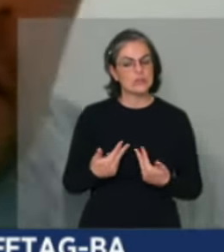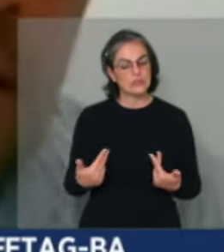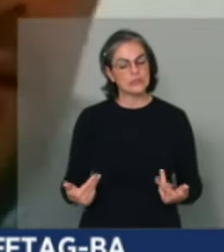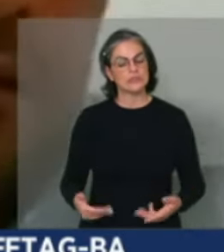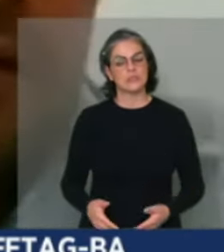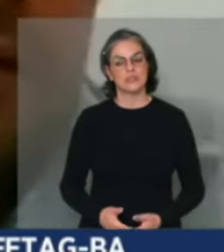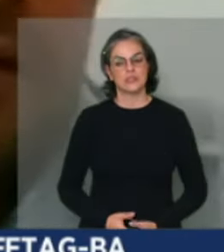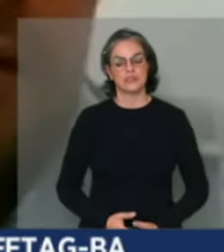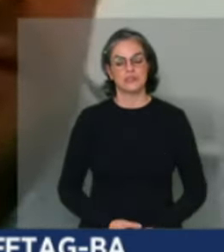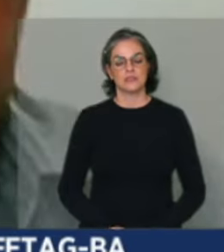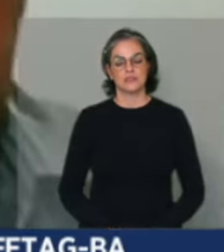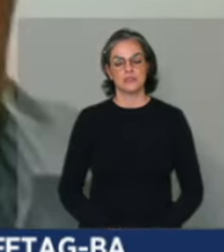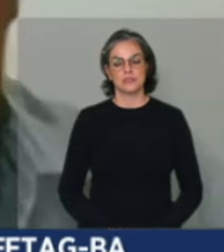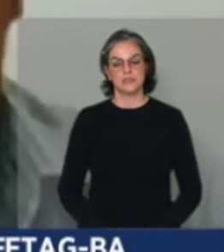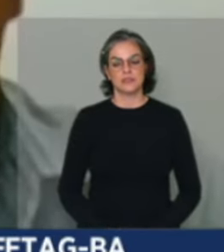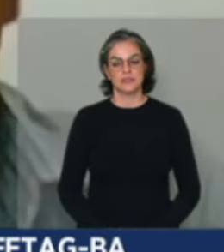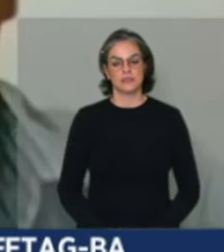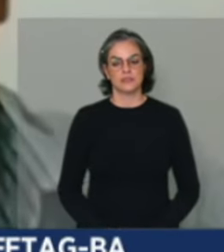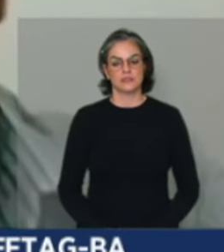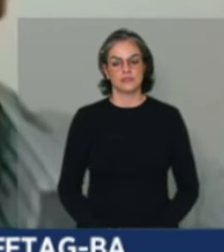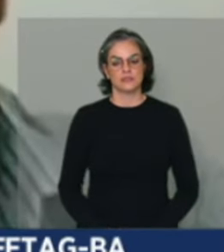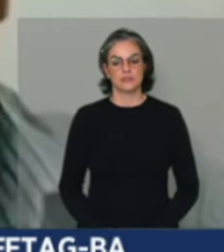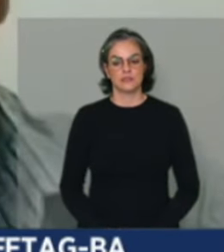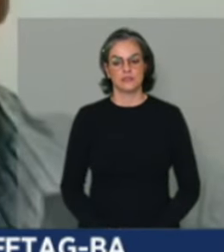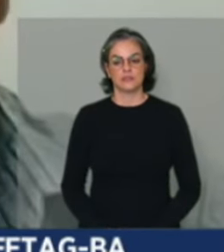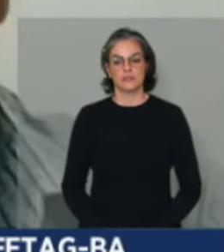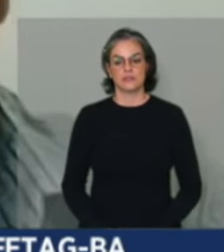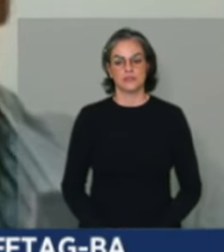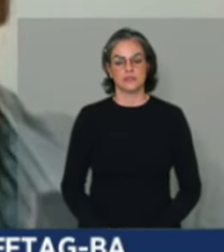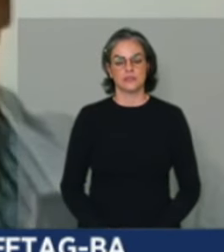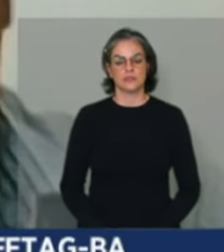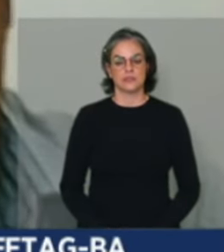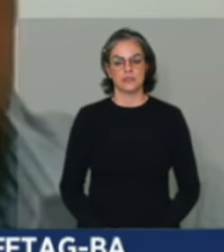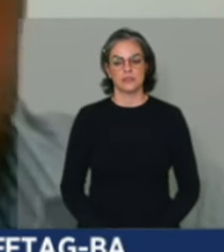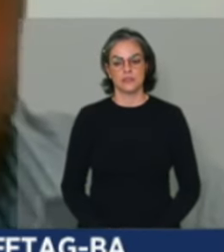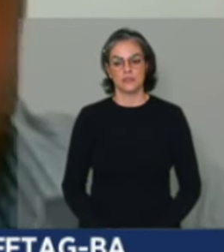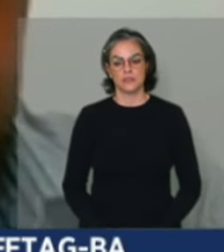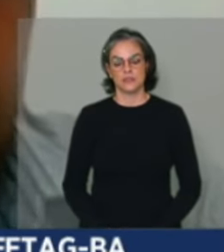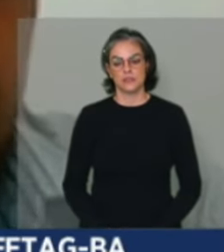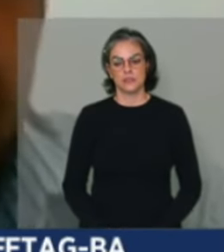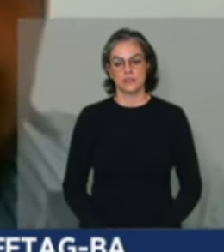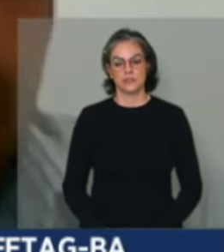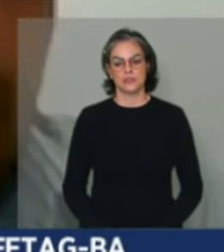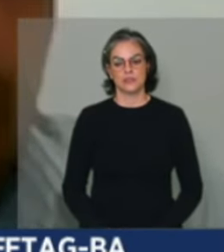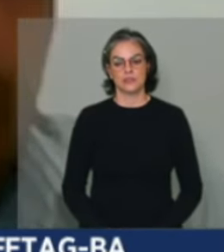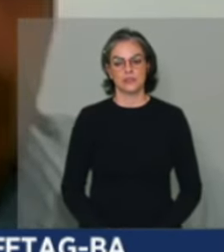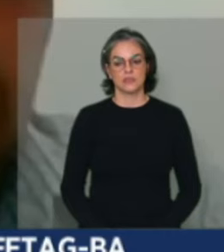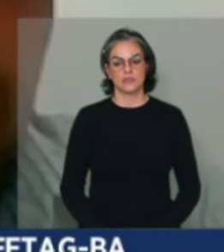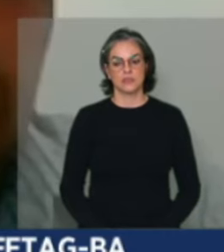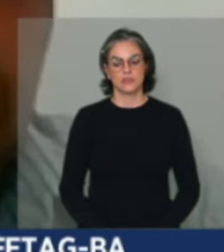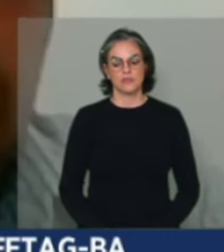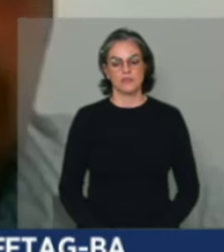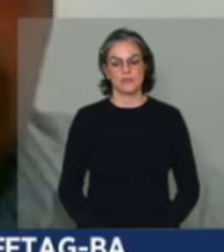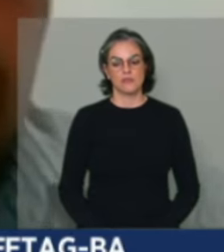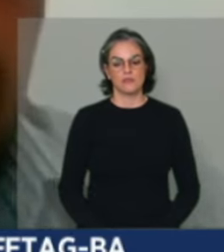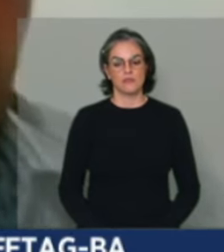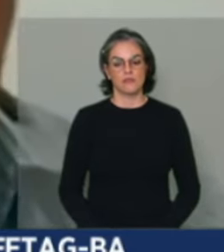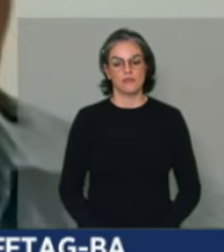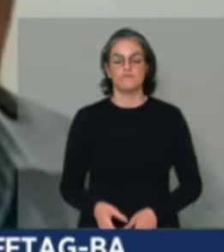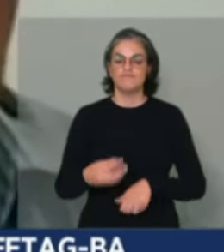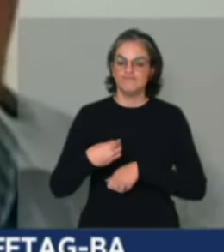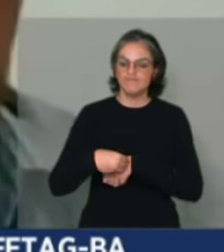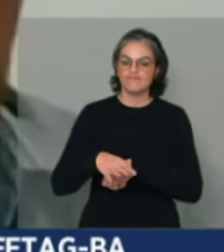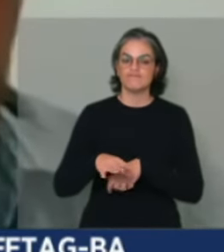Os investimentos também, né? Na questão hídrica, né? A gente, é o ponto que a gente traz aqui para abordar,